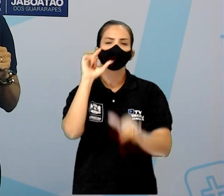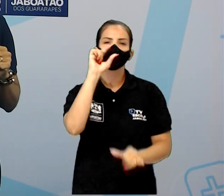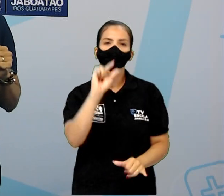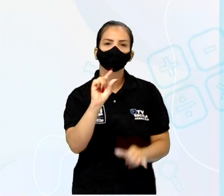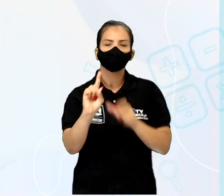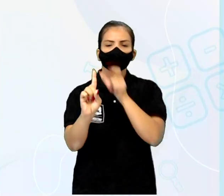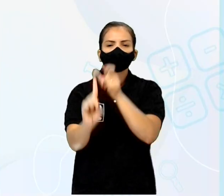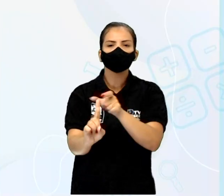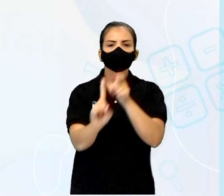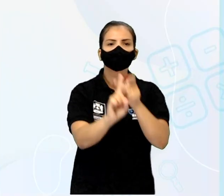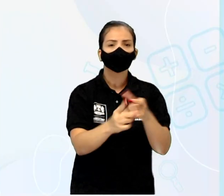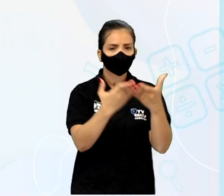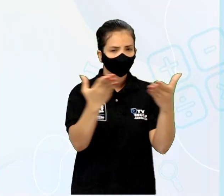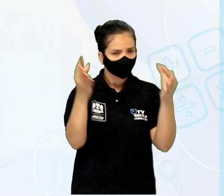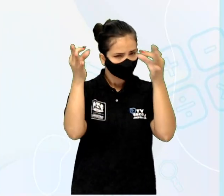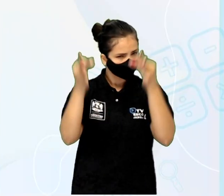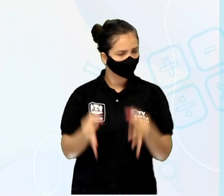acertaram?